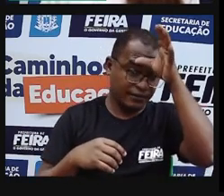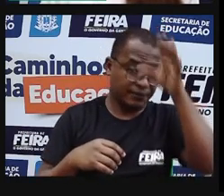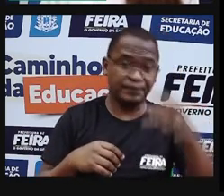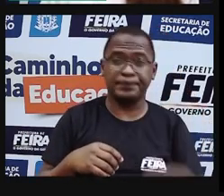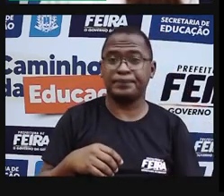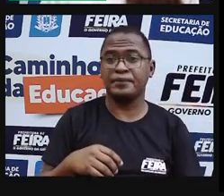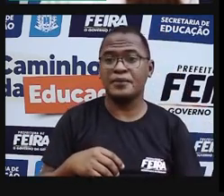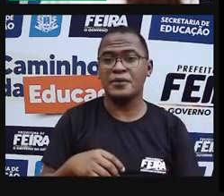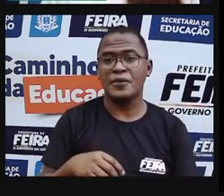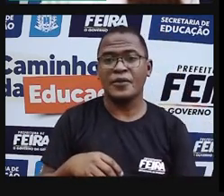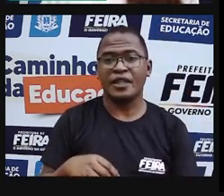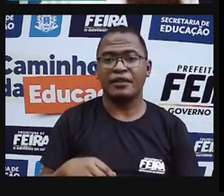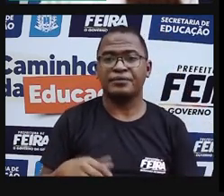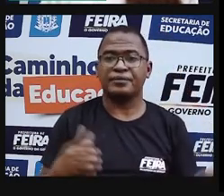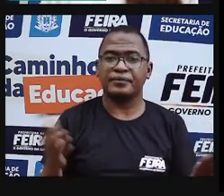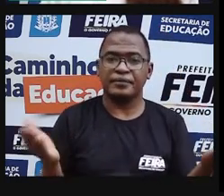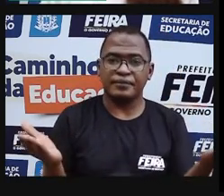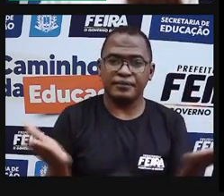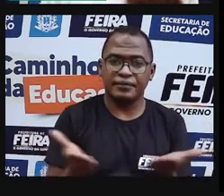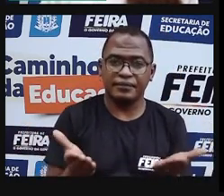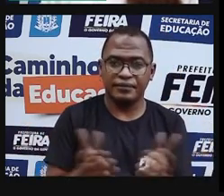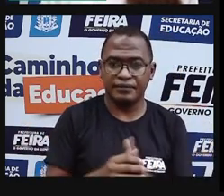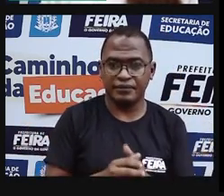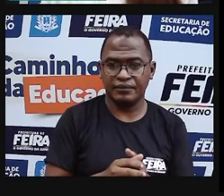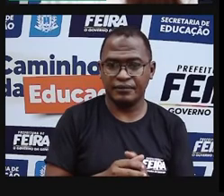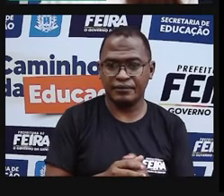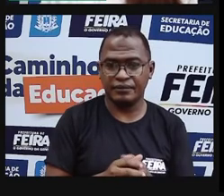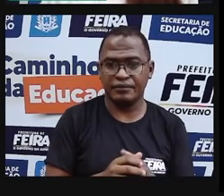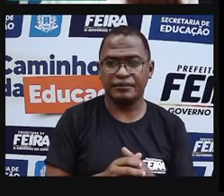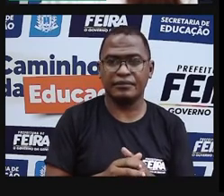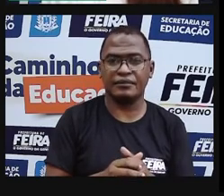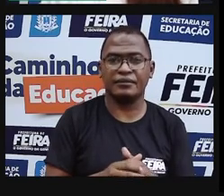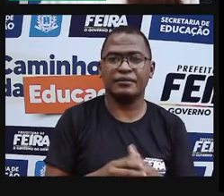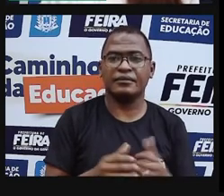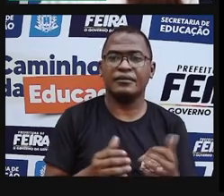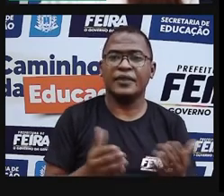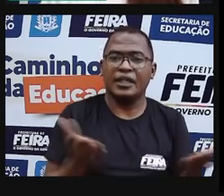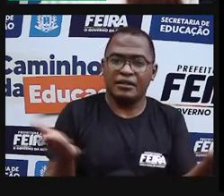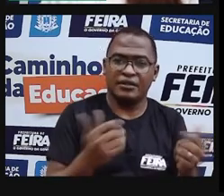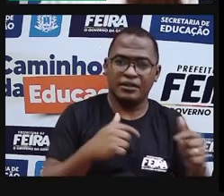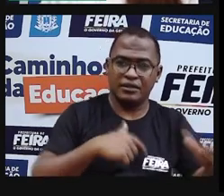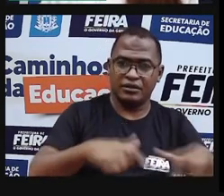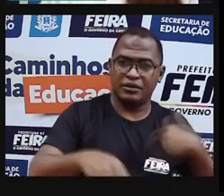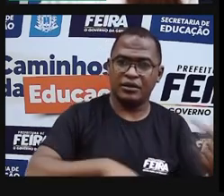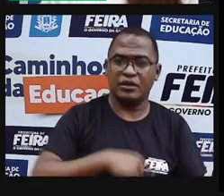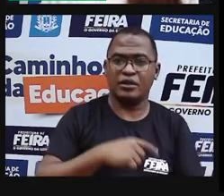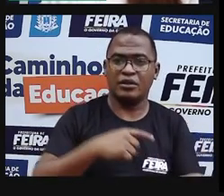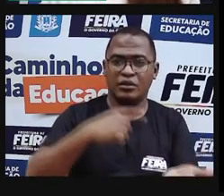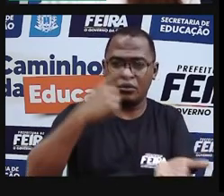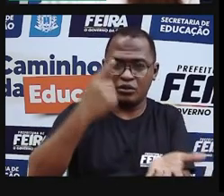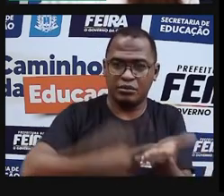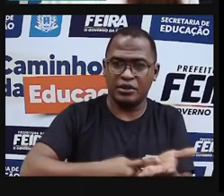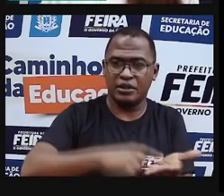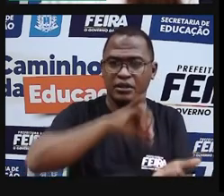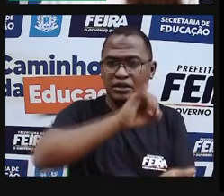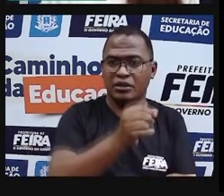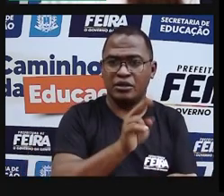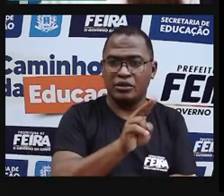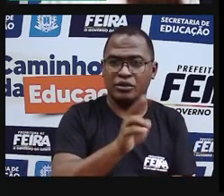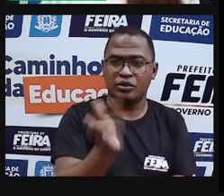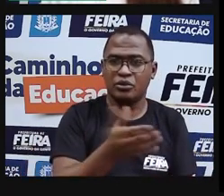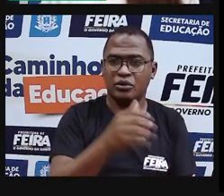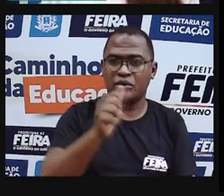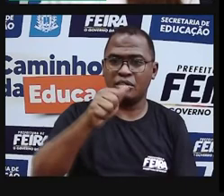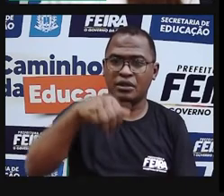comandada por outra descendente de um nordestino. Então, essa união entre a pintora Joa Mora